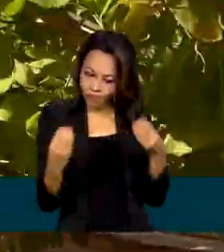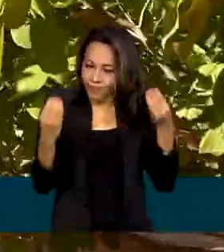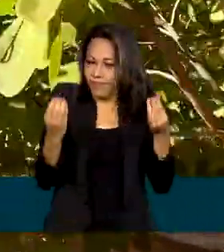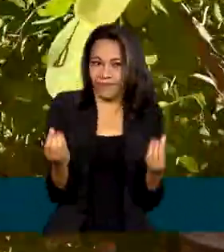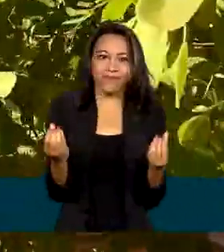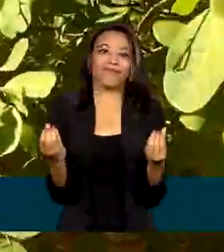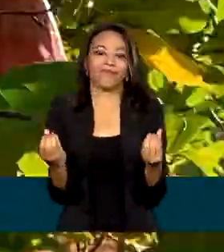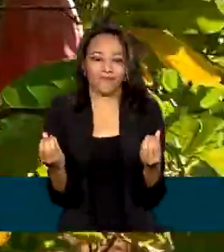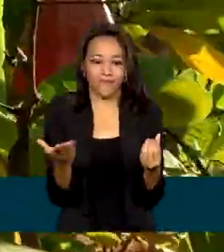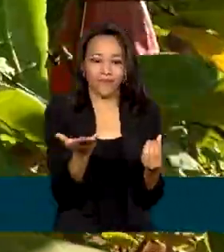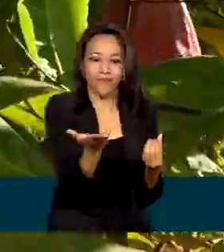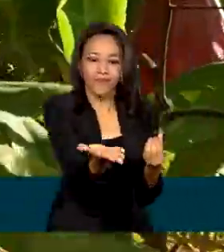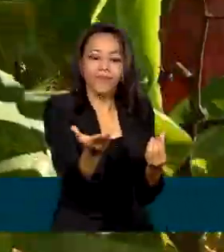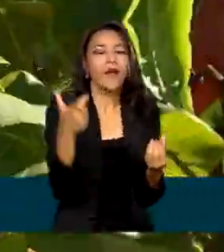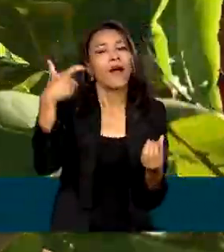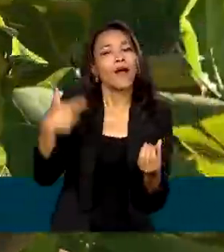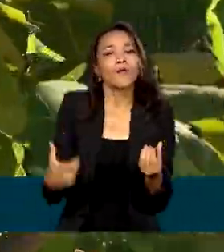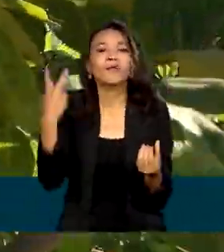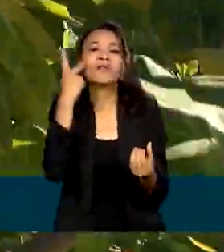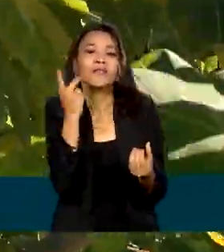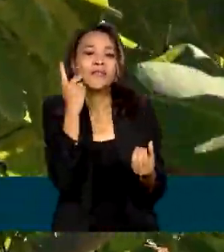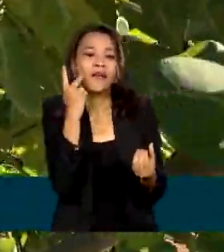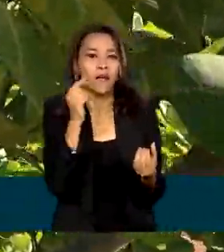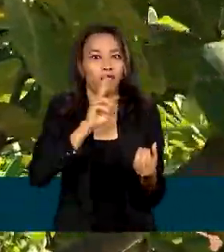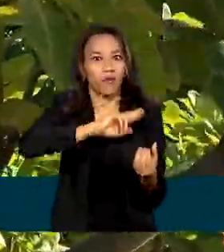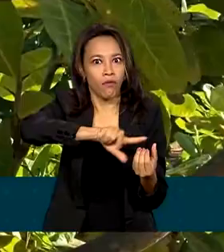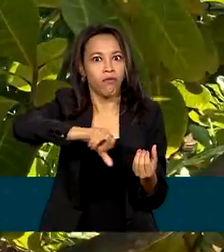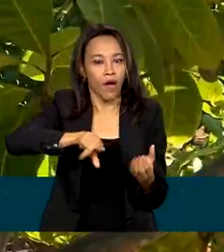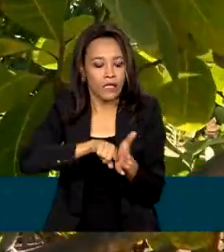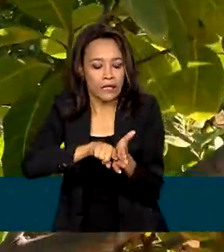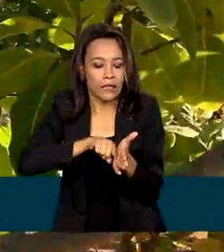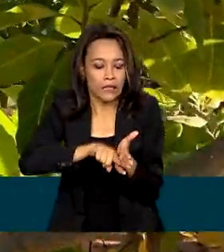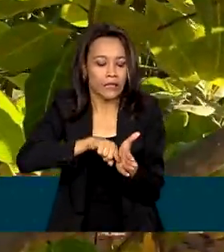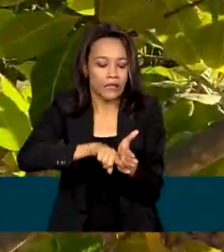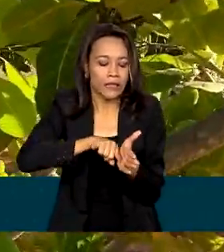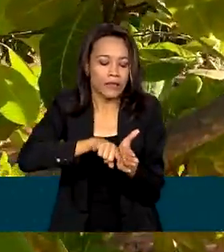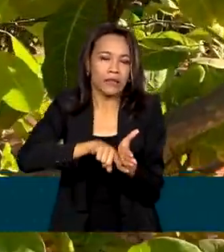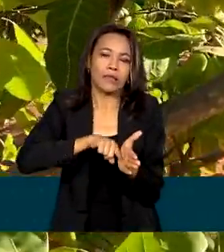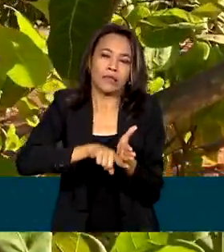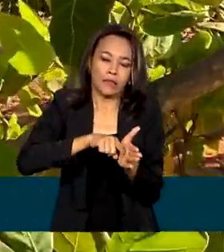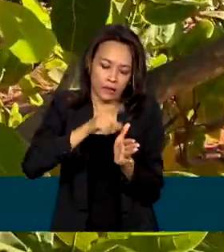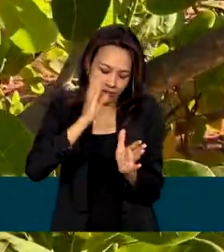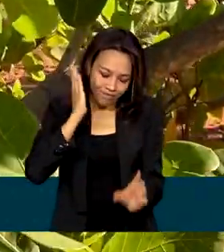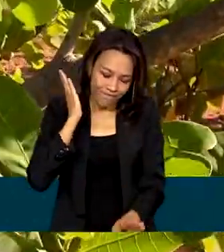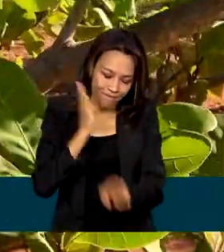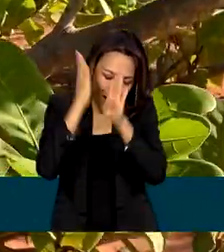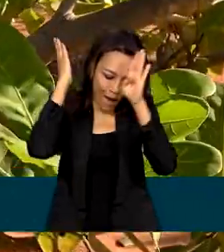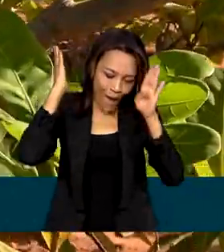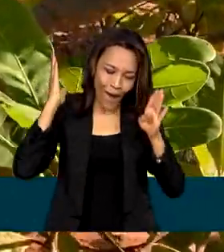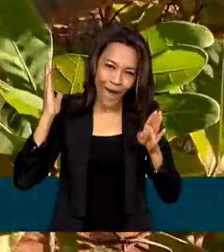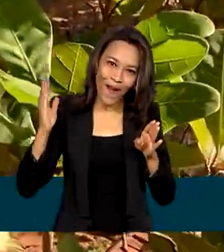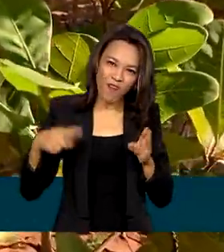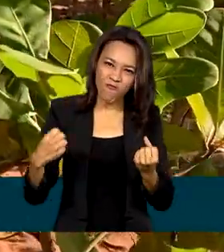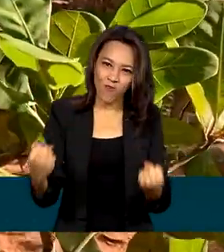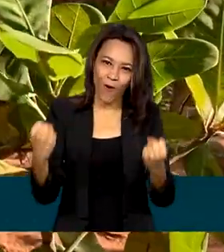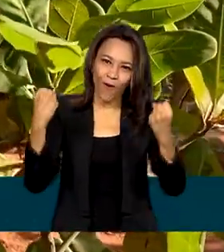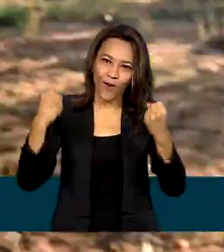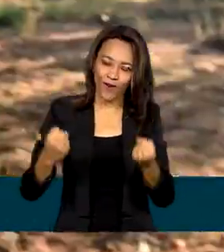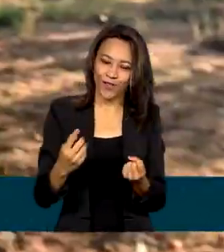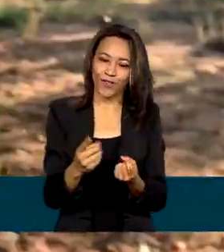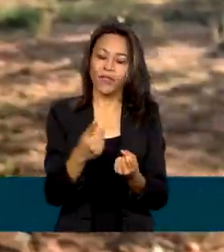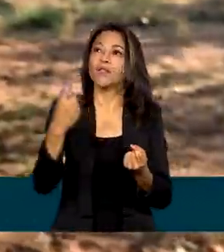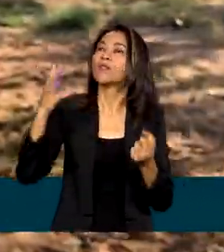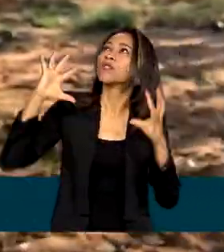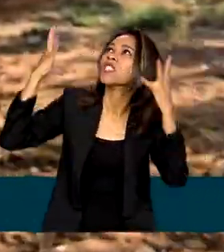Indústria Tropical que fica no Ceará. Foram vários enxertos em laboratório até chegar a um produto resistente ao